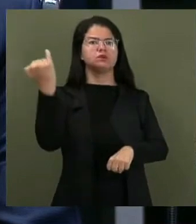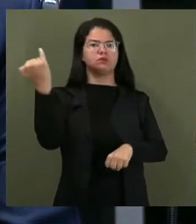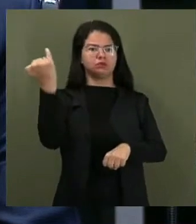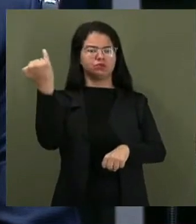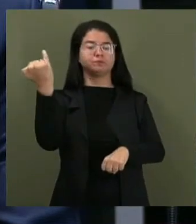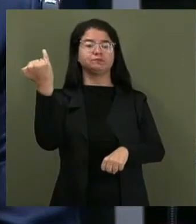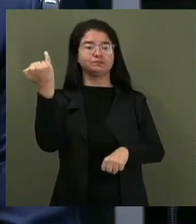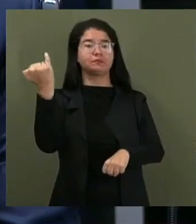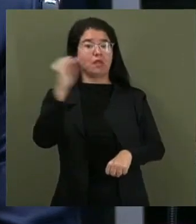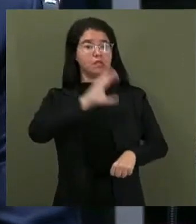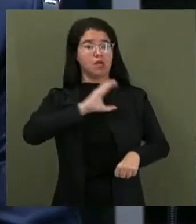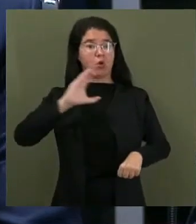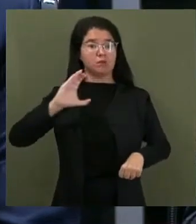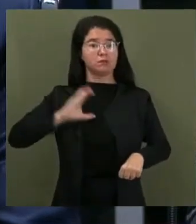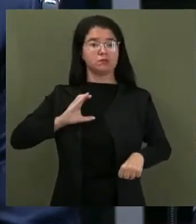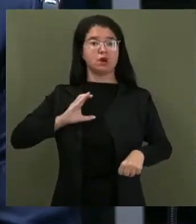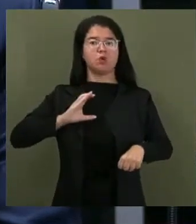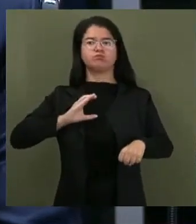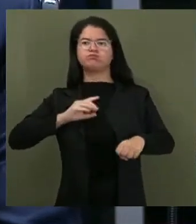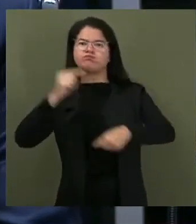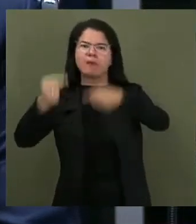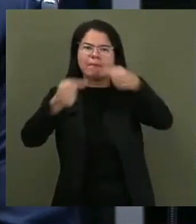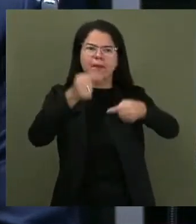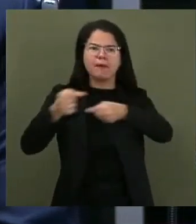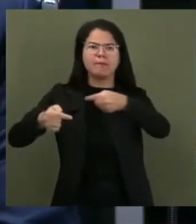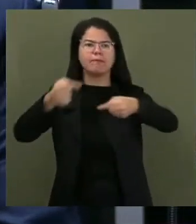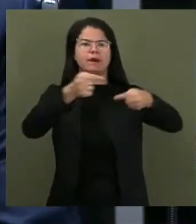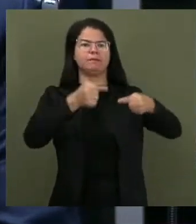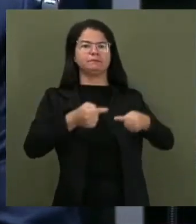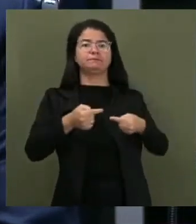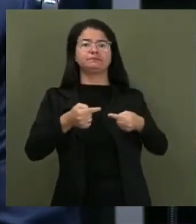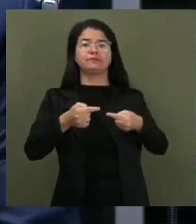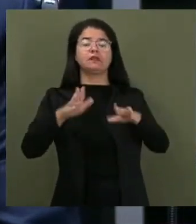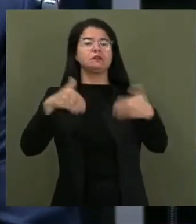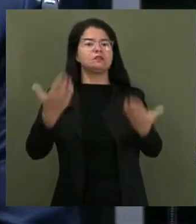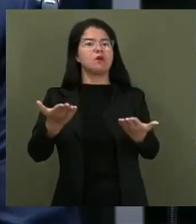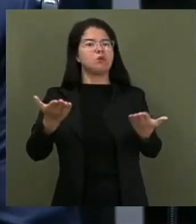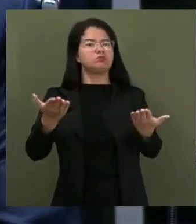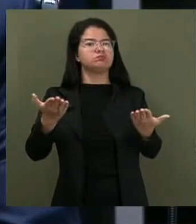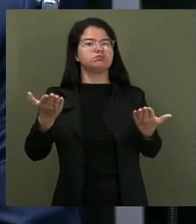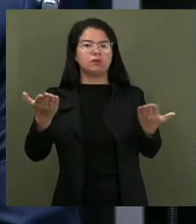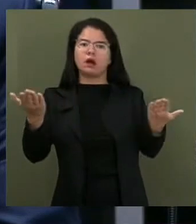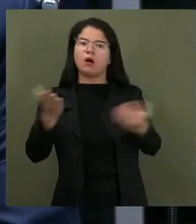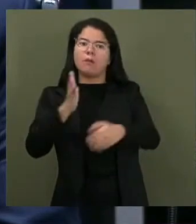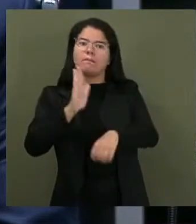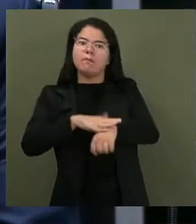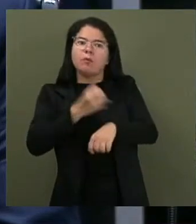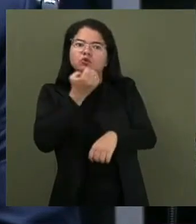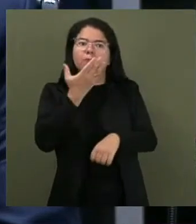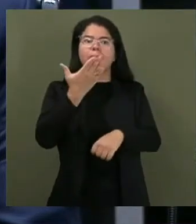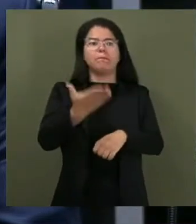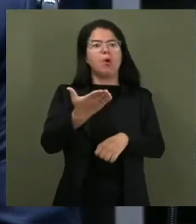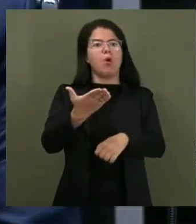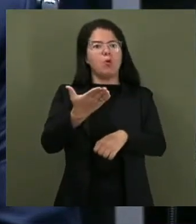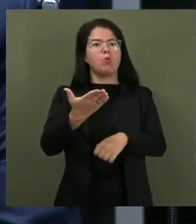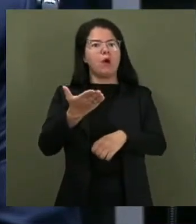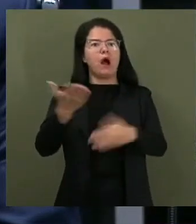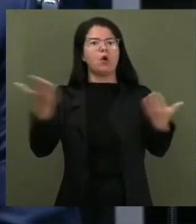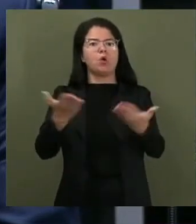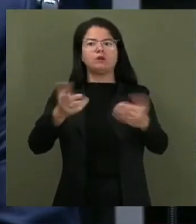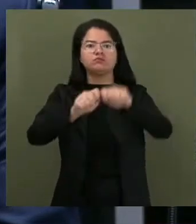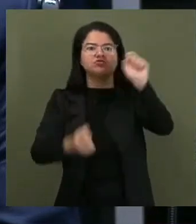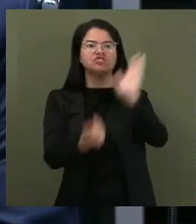comissão tratava e veio em boa hora a iniciativa de Vossa Excelência em constituir essa